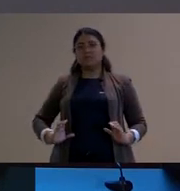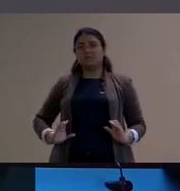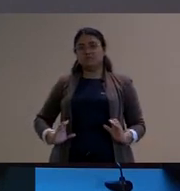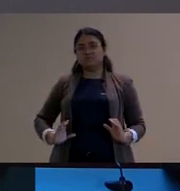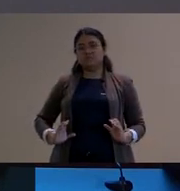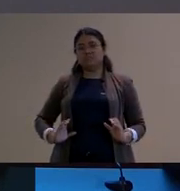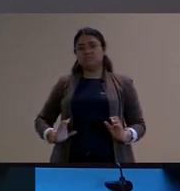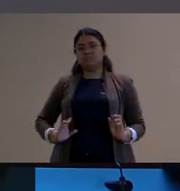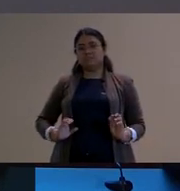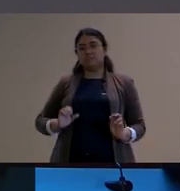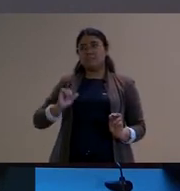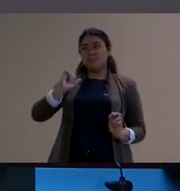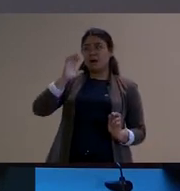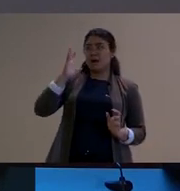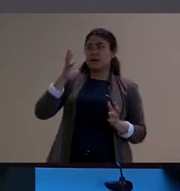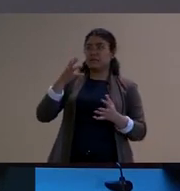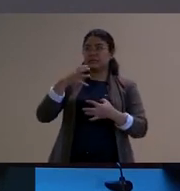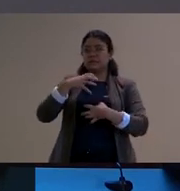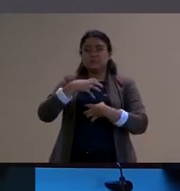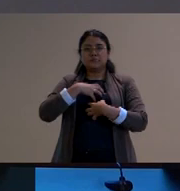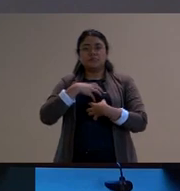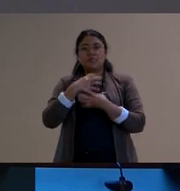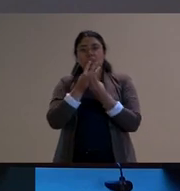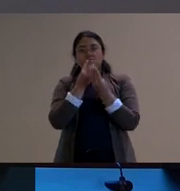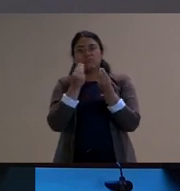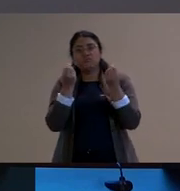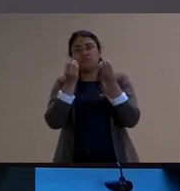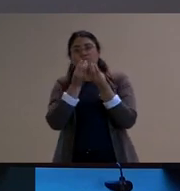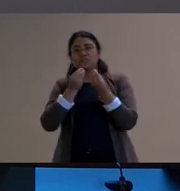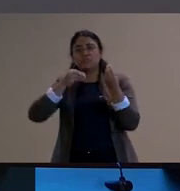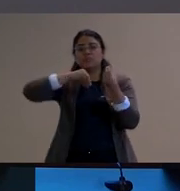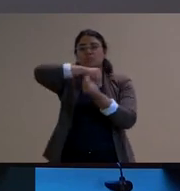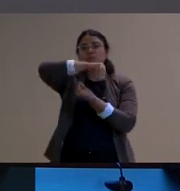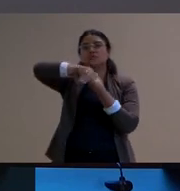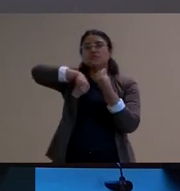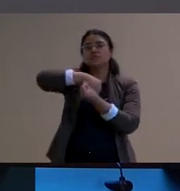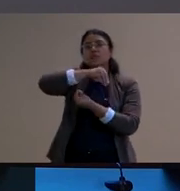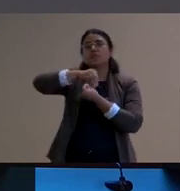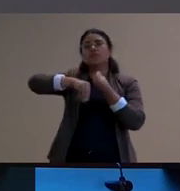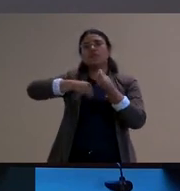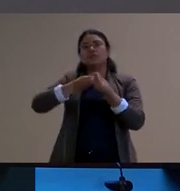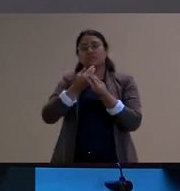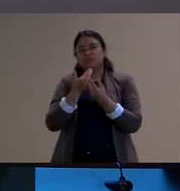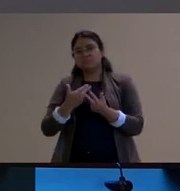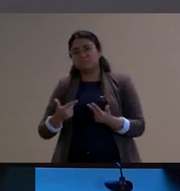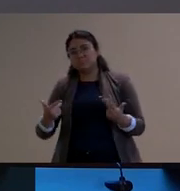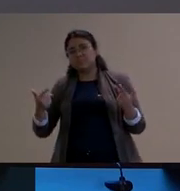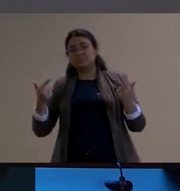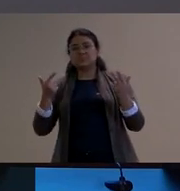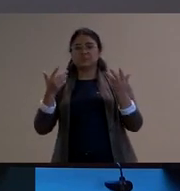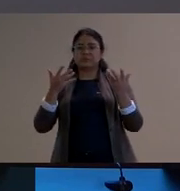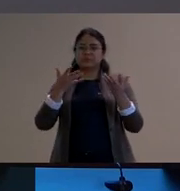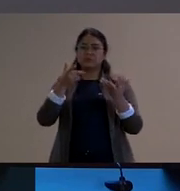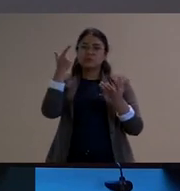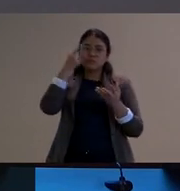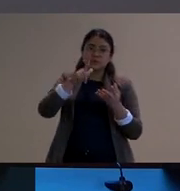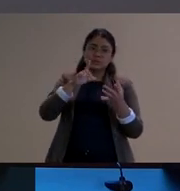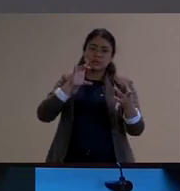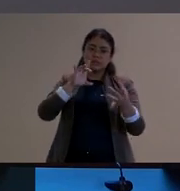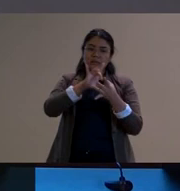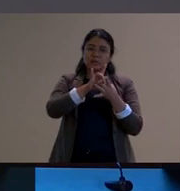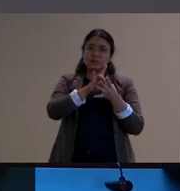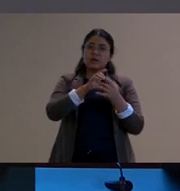mais ligado a sentir as coisas a se misturar com as coisas a fazer essa aproximação